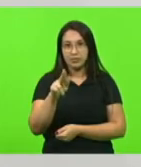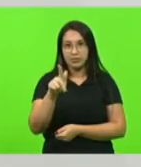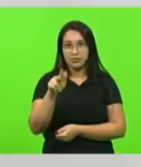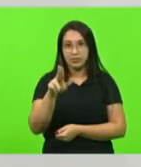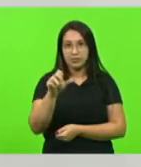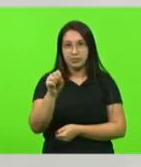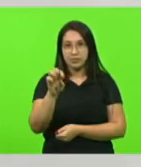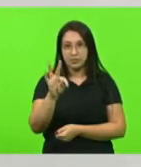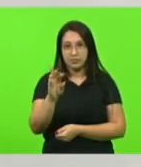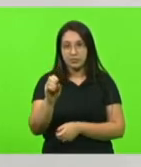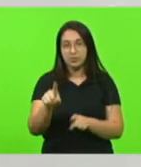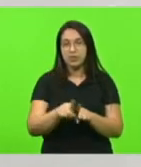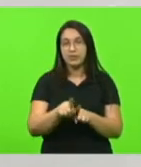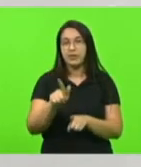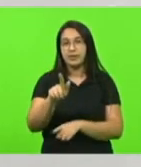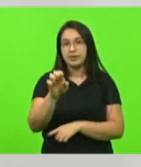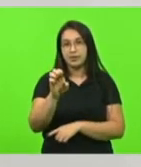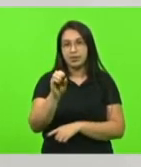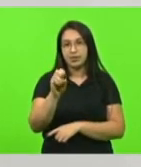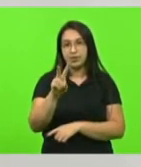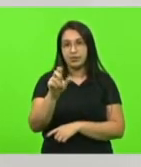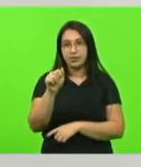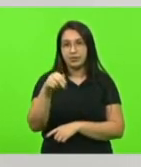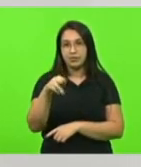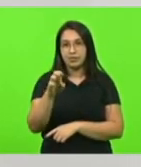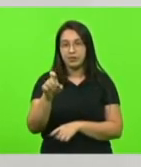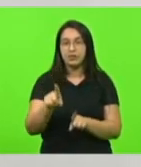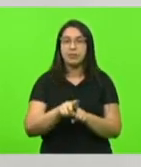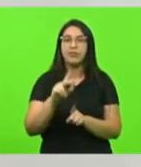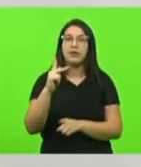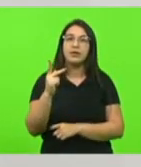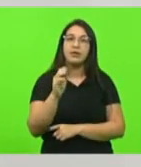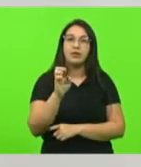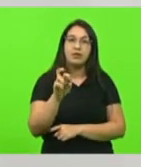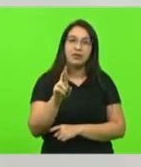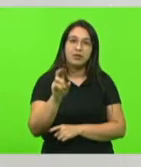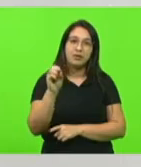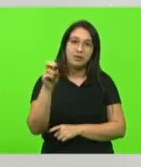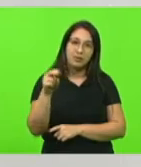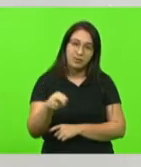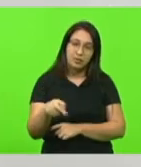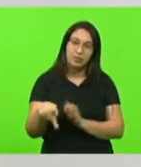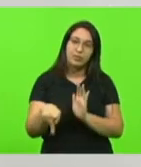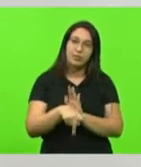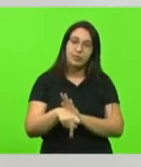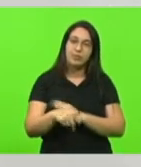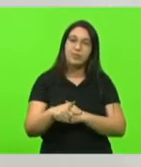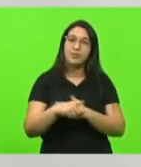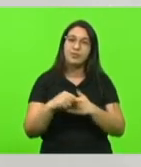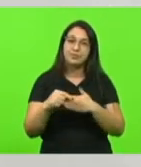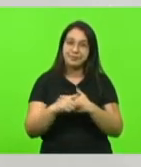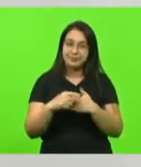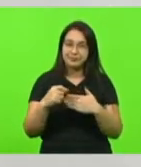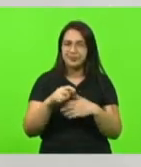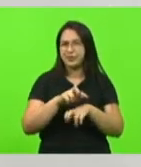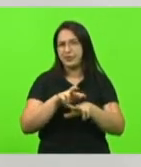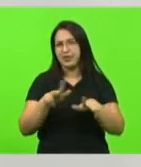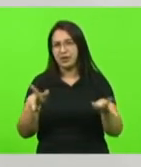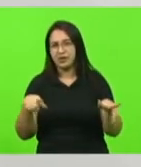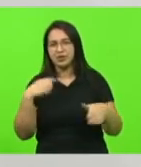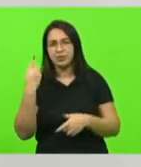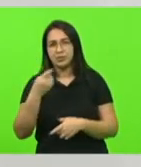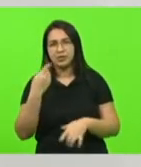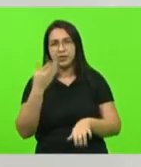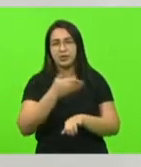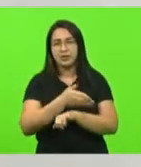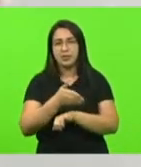o secretário Herão Jordani da Casa Civil e demais secretários que participaram e